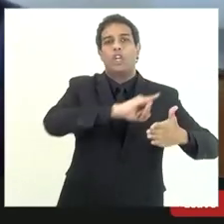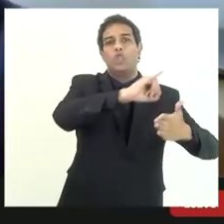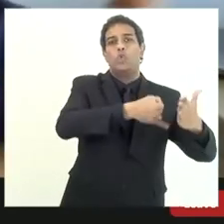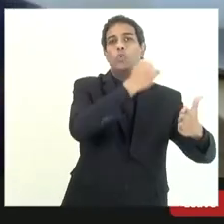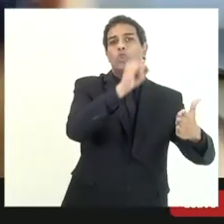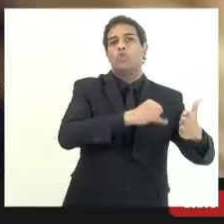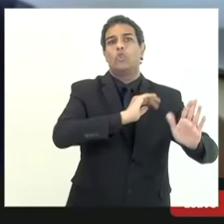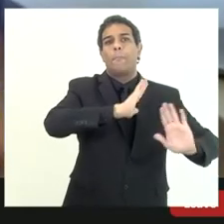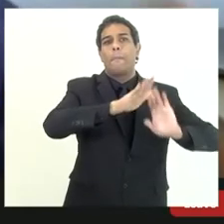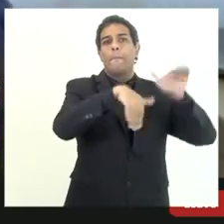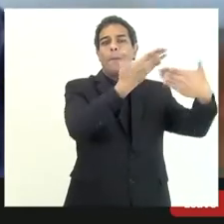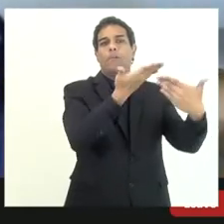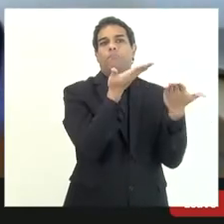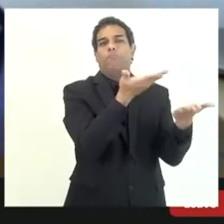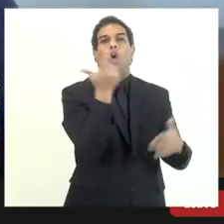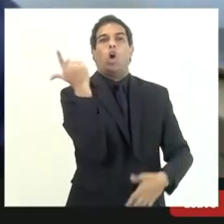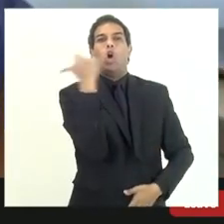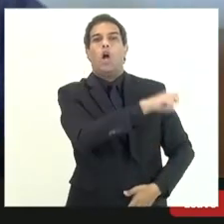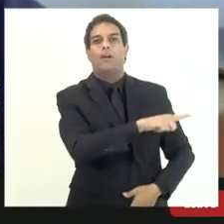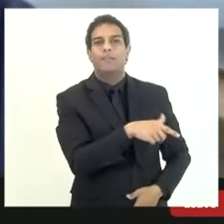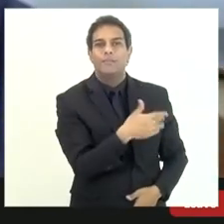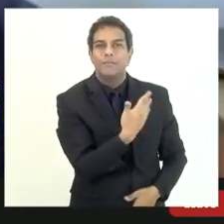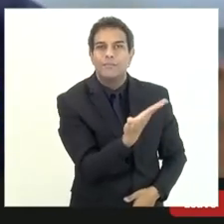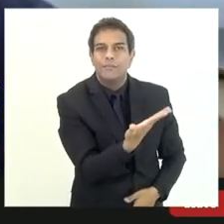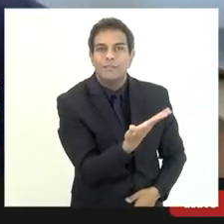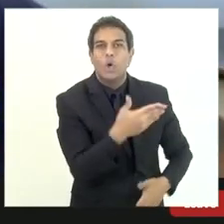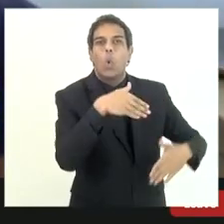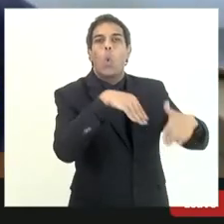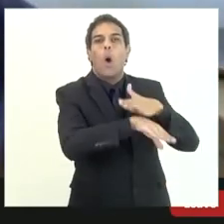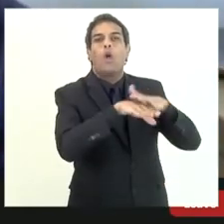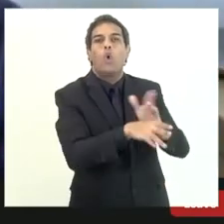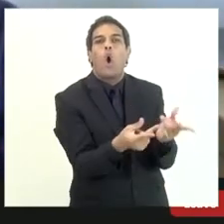tiver no banco do Brasil é o banco do Brasil porque está com aquele dinheiro